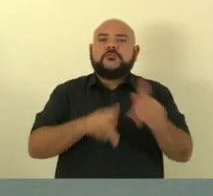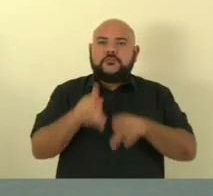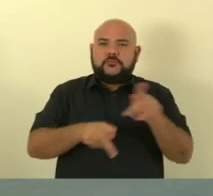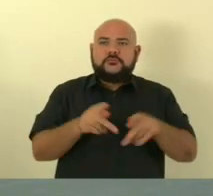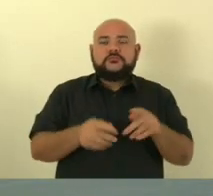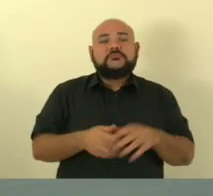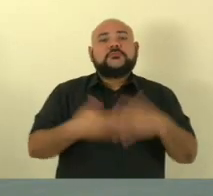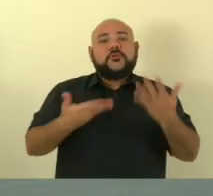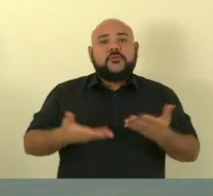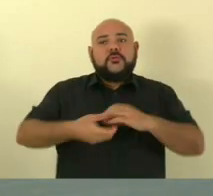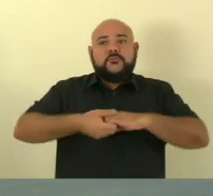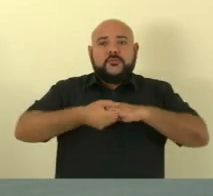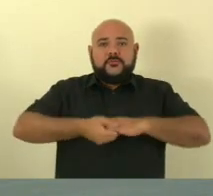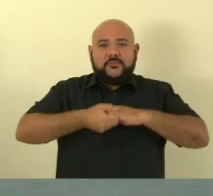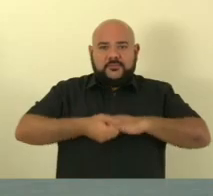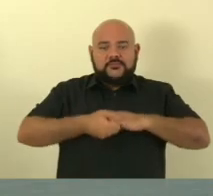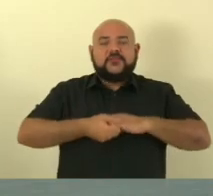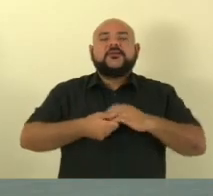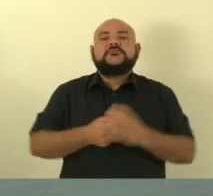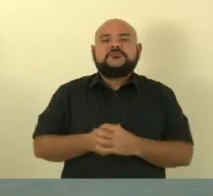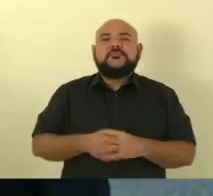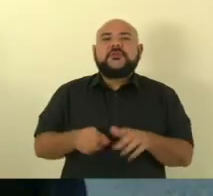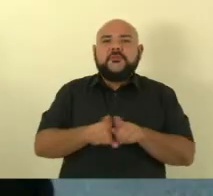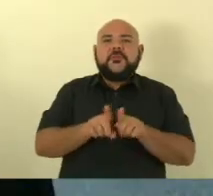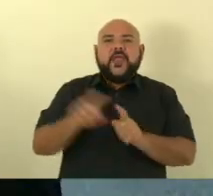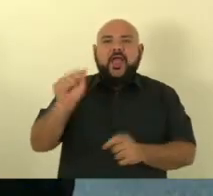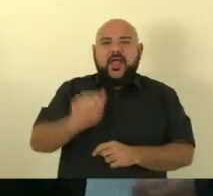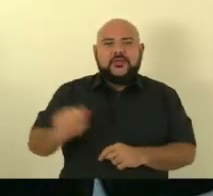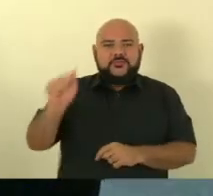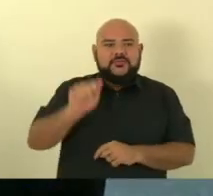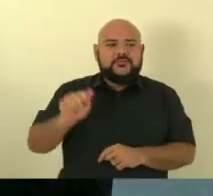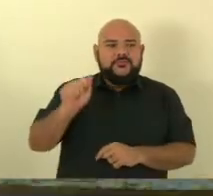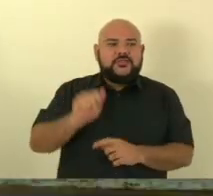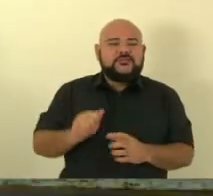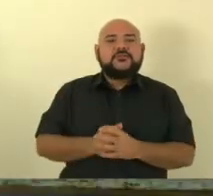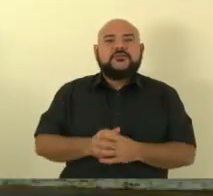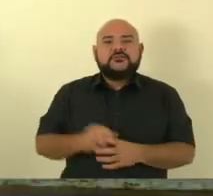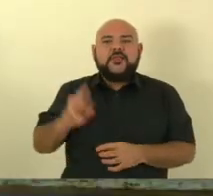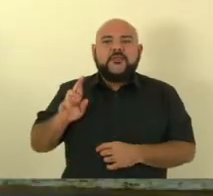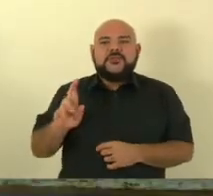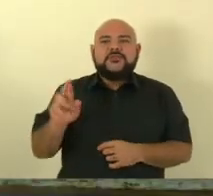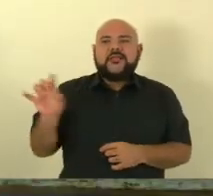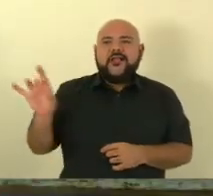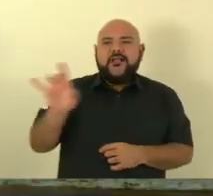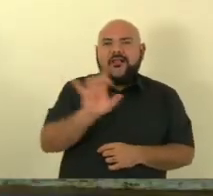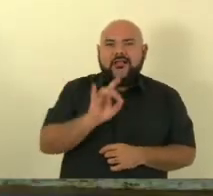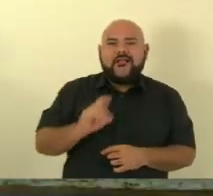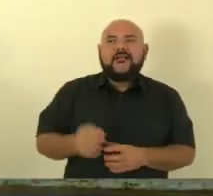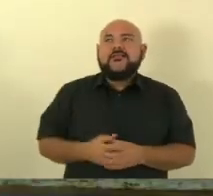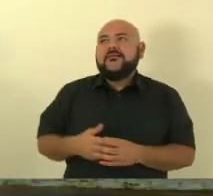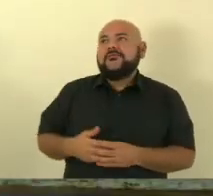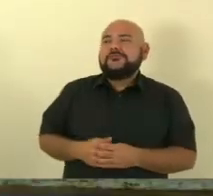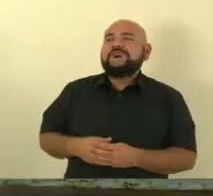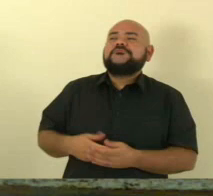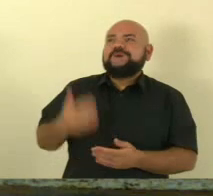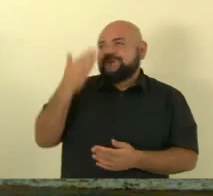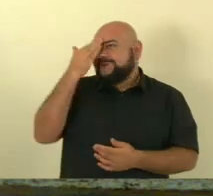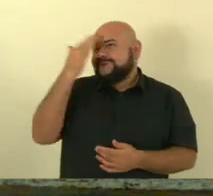pastor, em nome dele, toda a associação que se encontra aqui presente. Muito obrigado, deputado Thiago Hoffman.